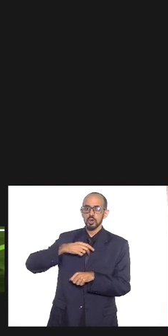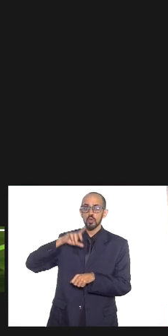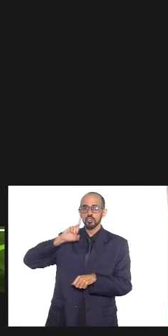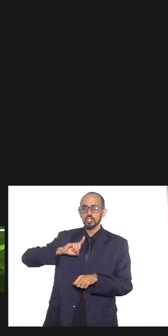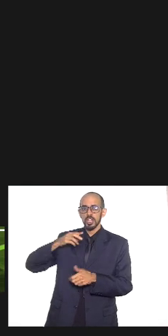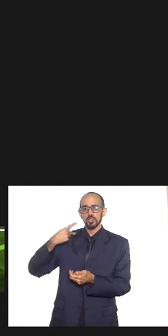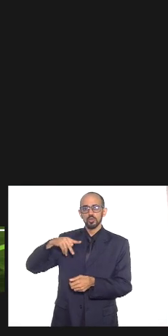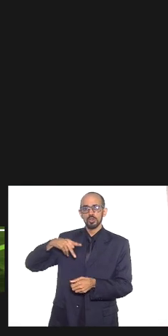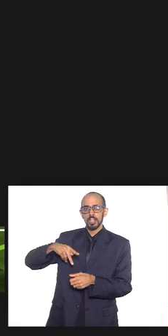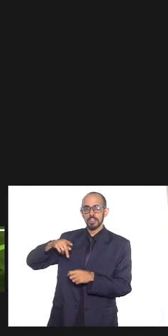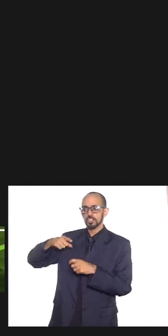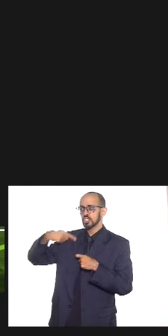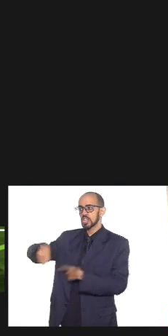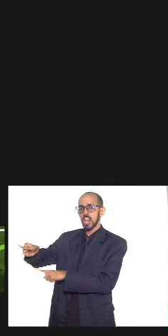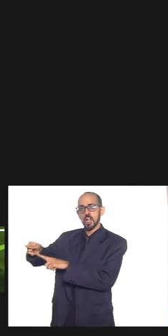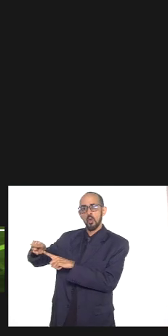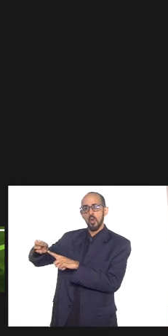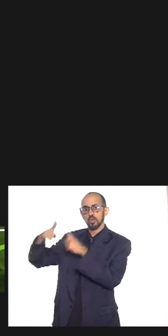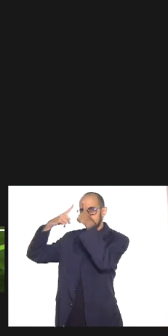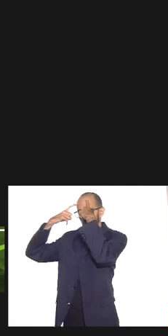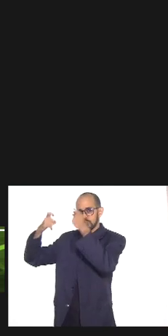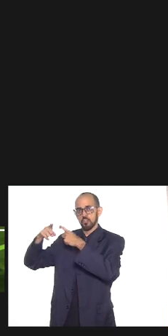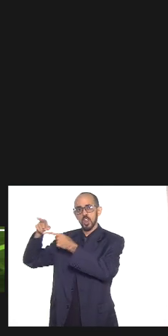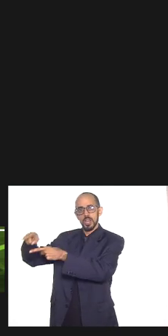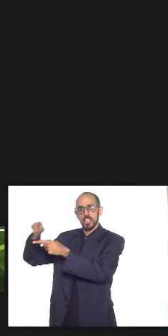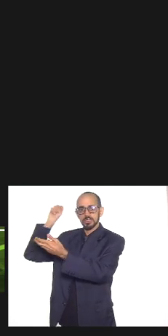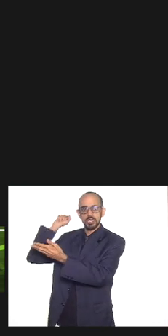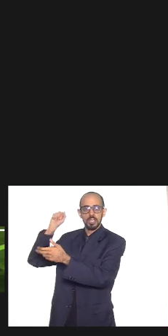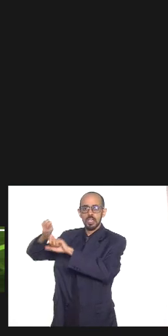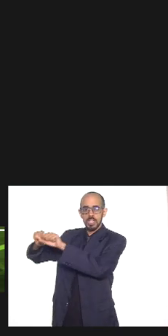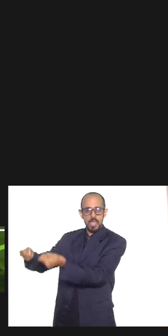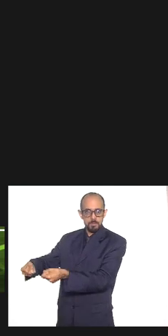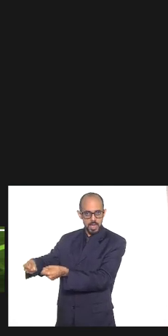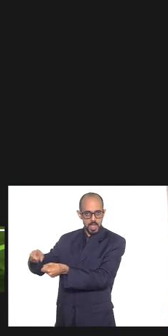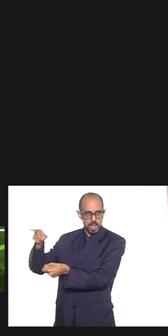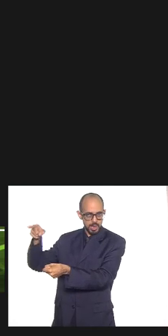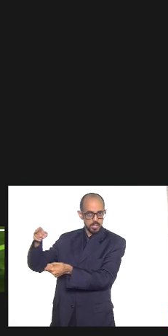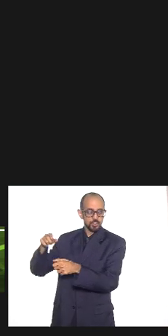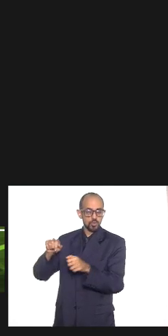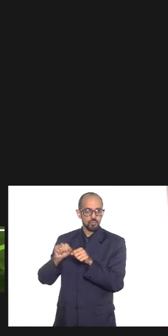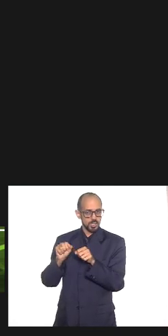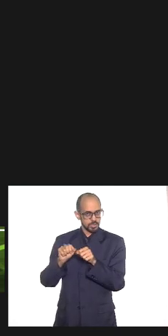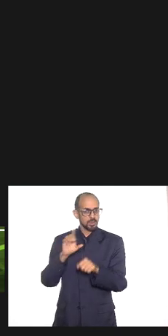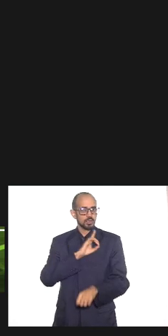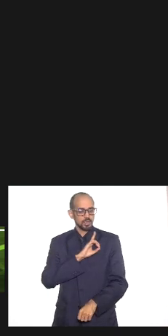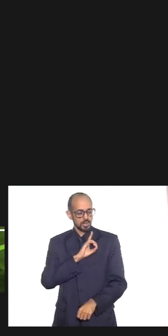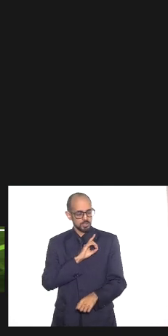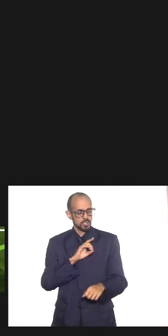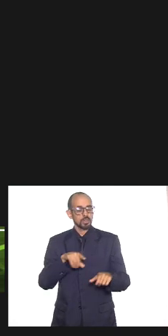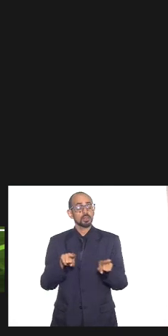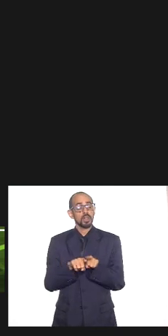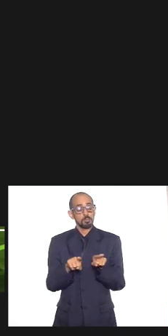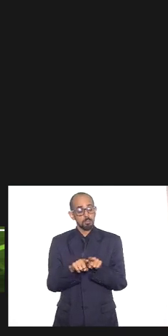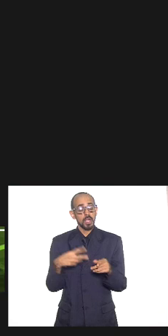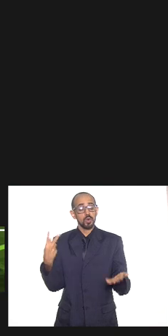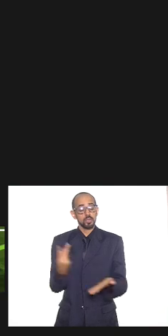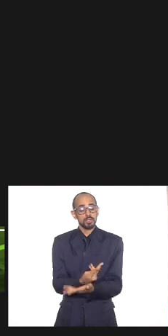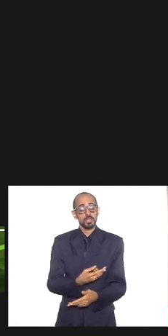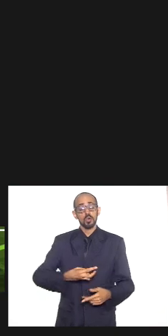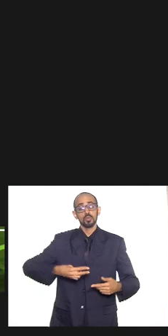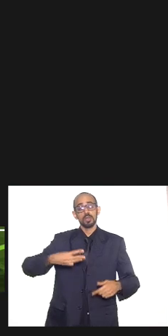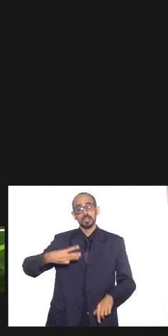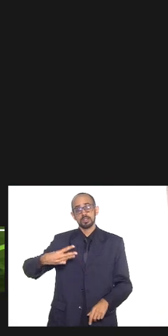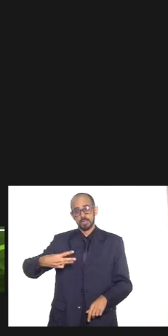então isso trazia muitas pessoas à delegacia terceiro caso que foi muito comum e vinha muitas vezes também